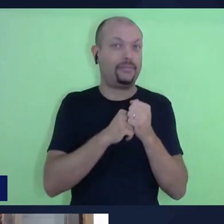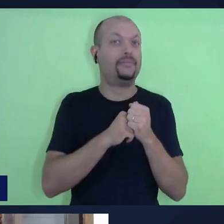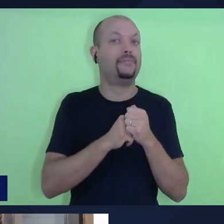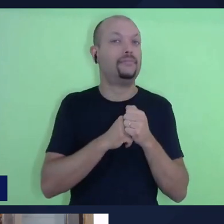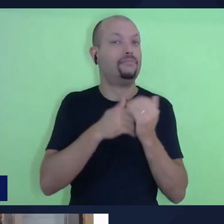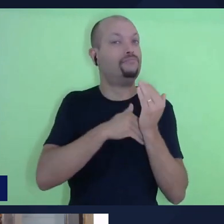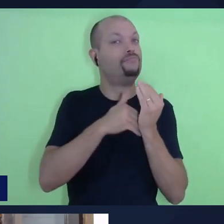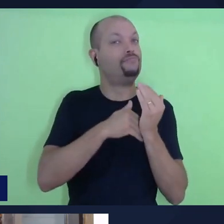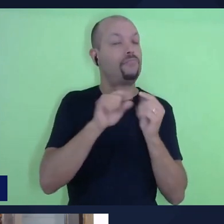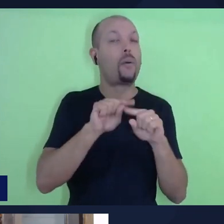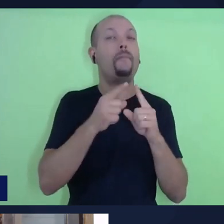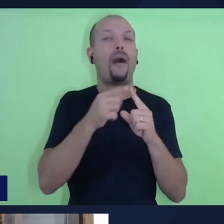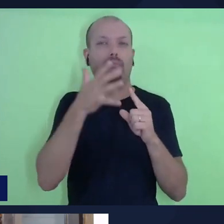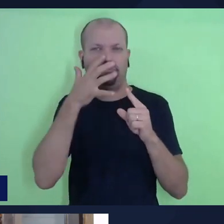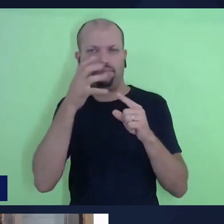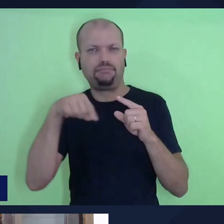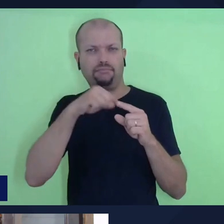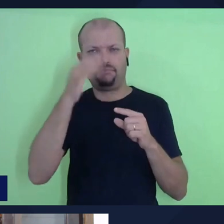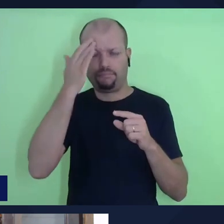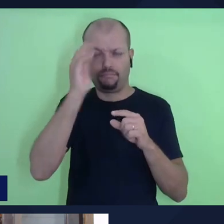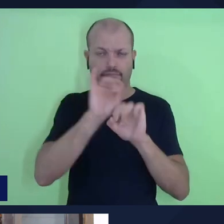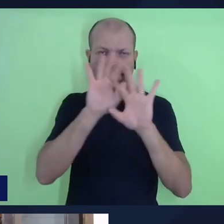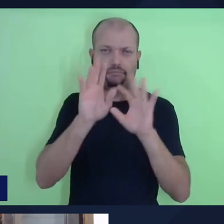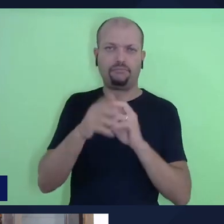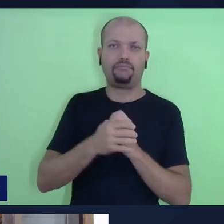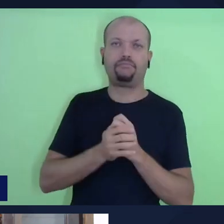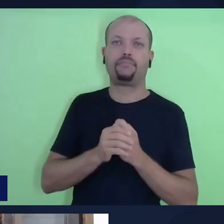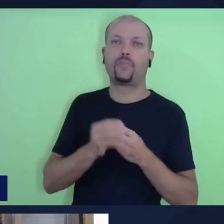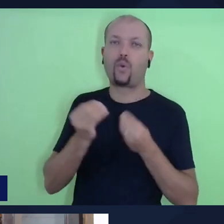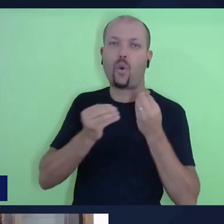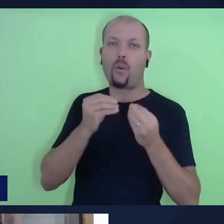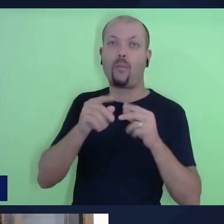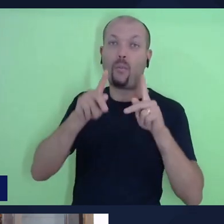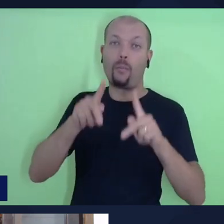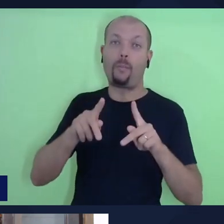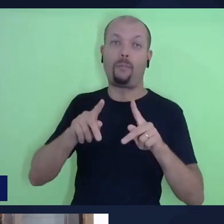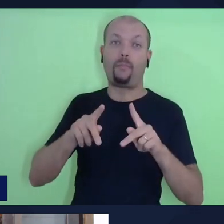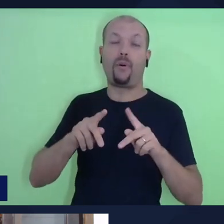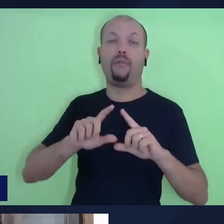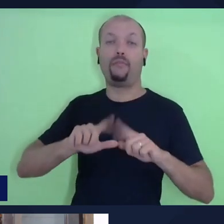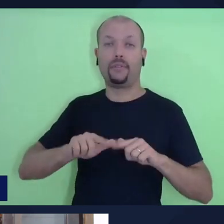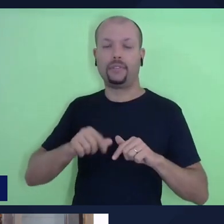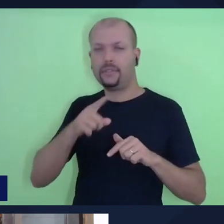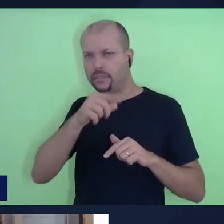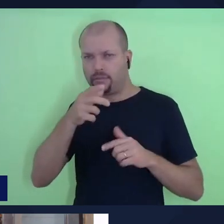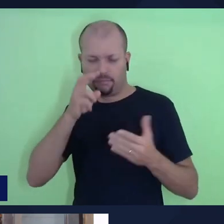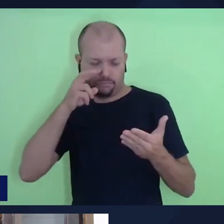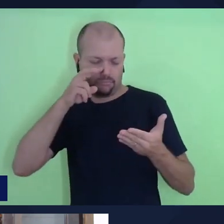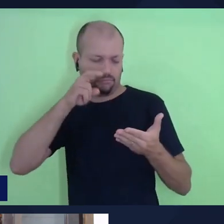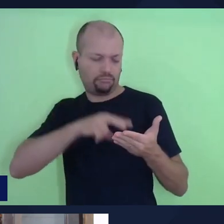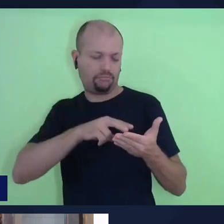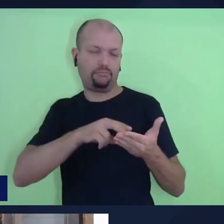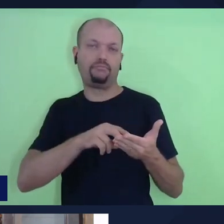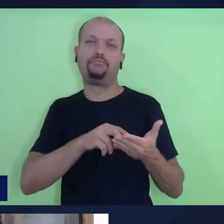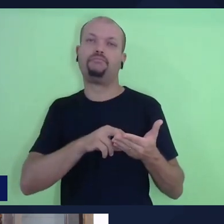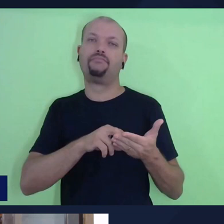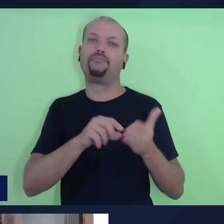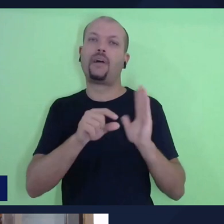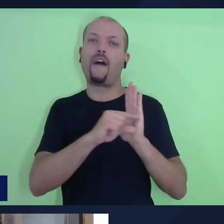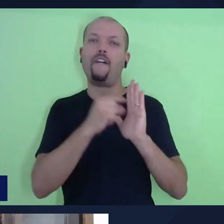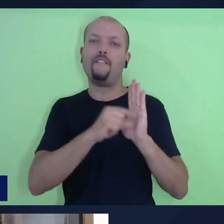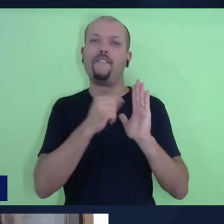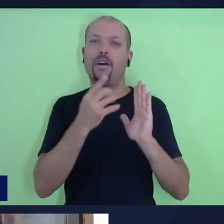bastante interessantes pra gente entender essa dinâmica depois em Israel. Se você olhar pro verso 4, diz assim,